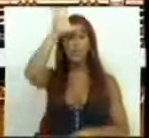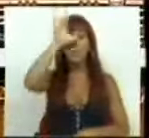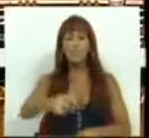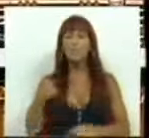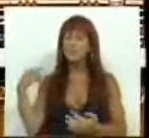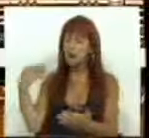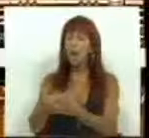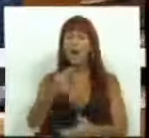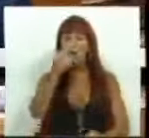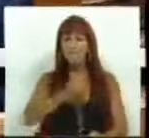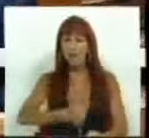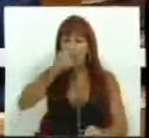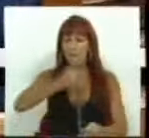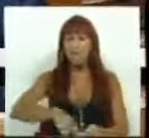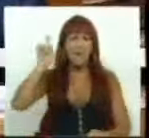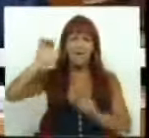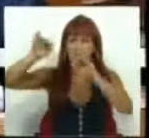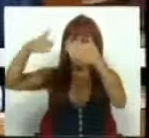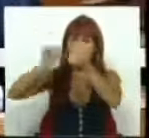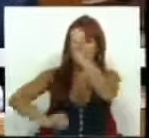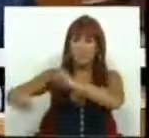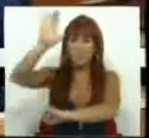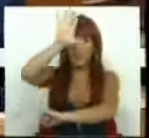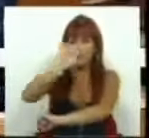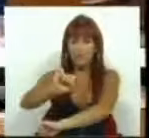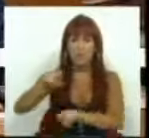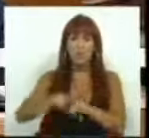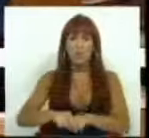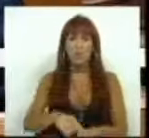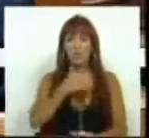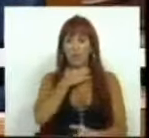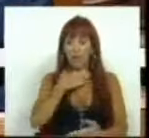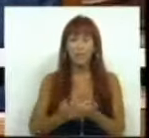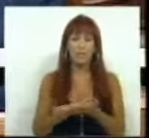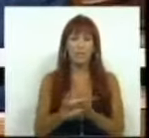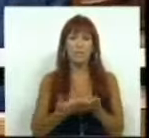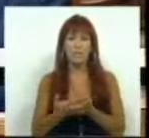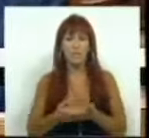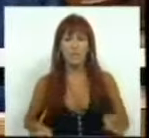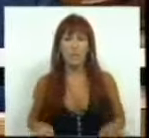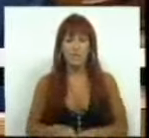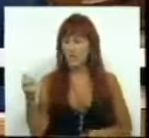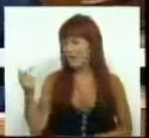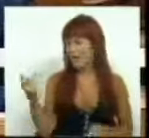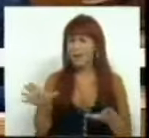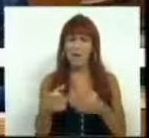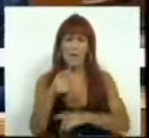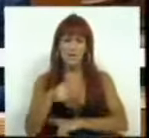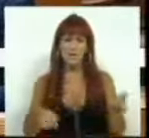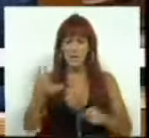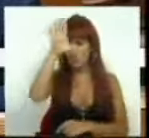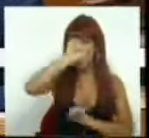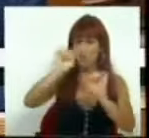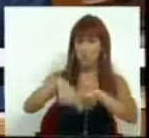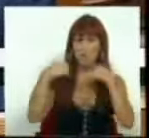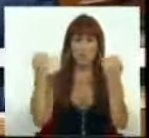tem vindo a falhar nas prioridades da Governação, a asfixiar a economia, a enfraquecer a classe média e o Estado